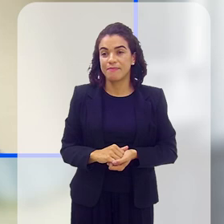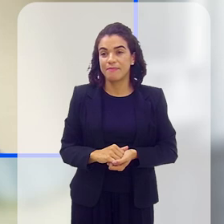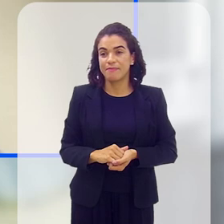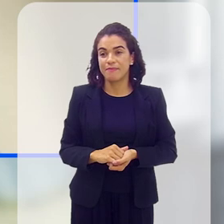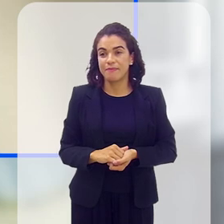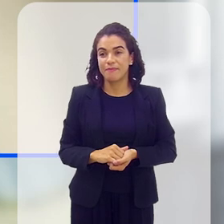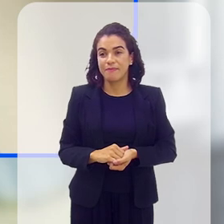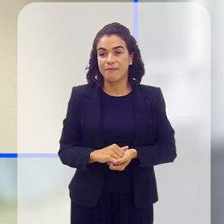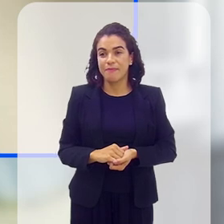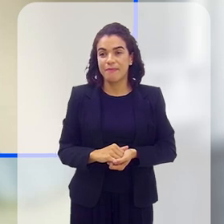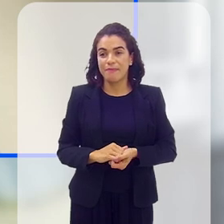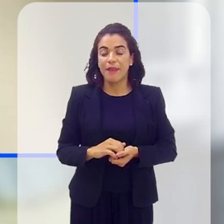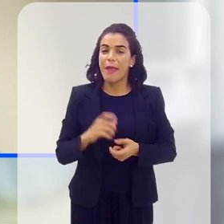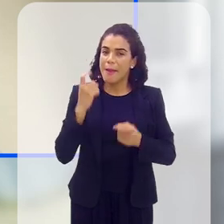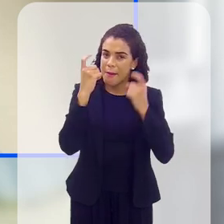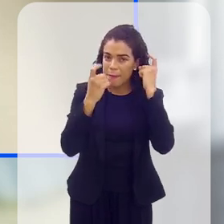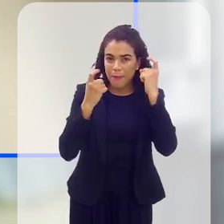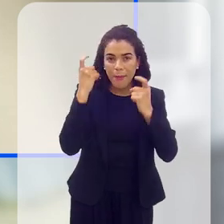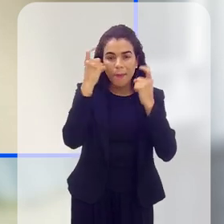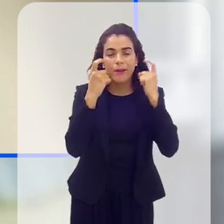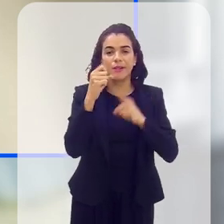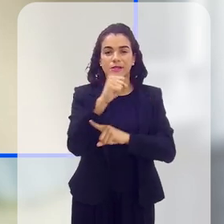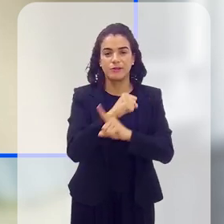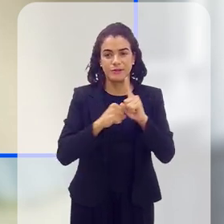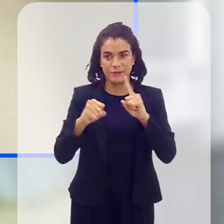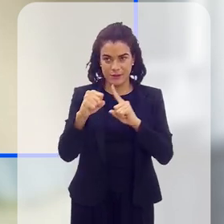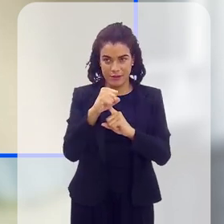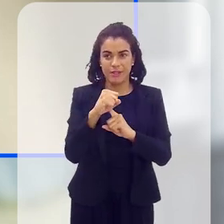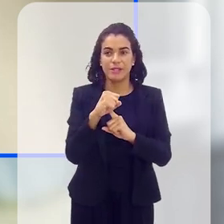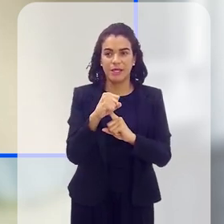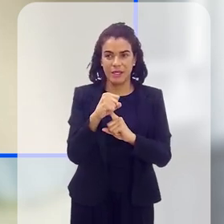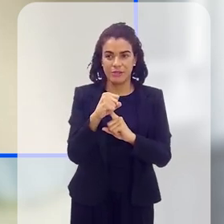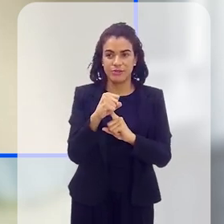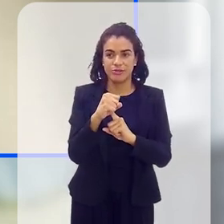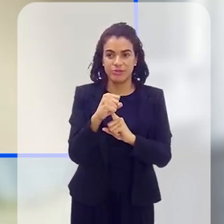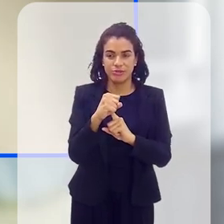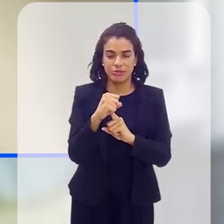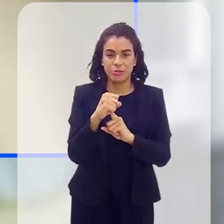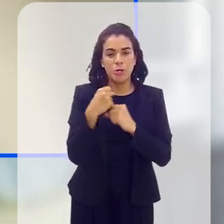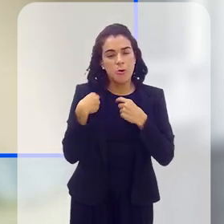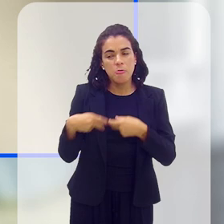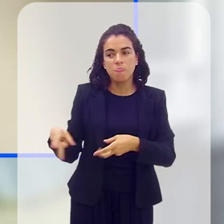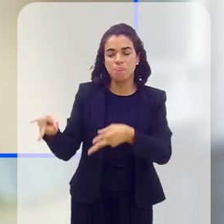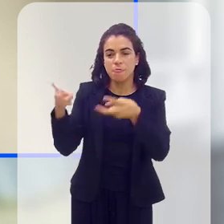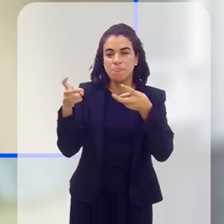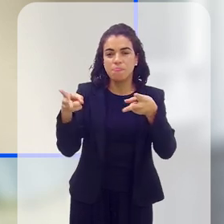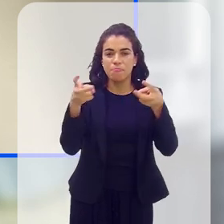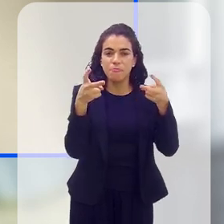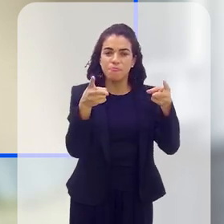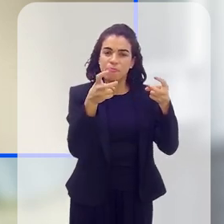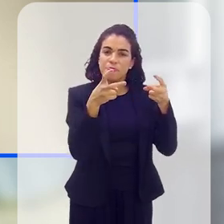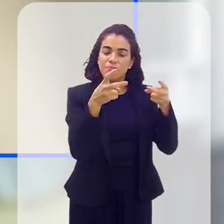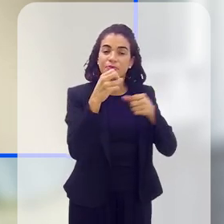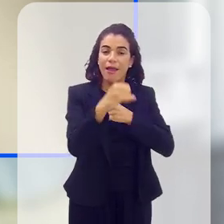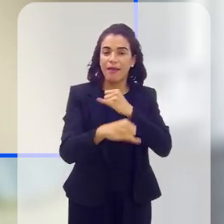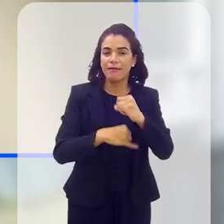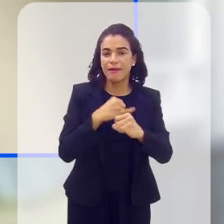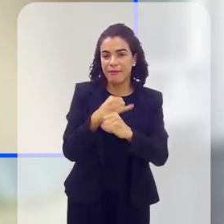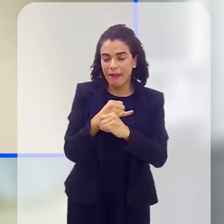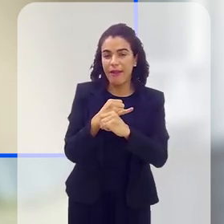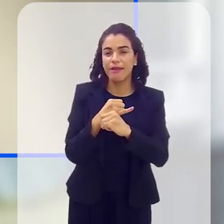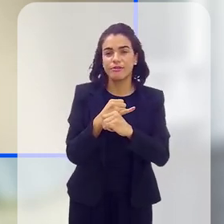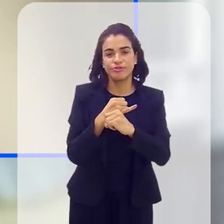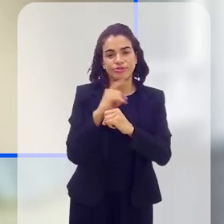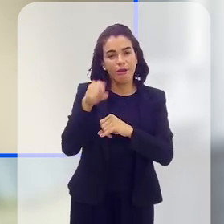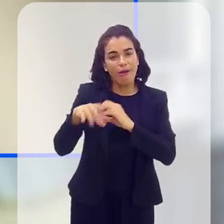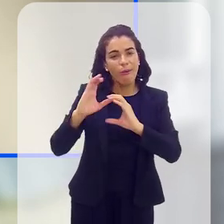é muito preocupante hoje a sua sociedade. Eu vejo a mudança, sim, a internet, ela veio um